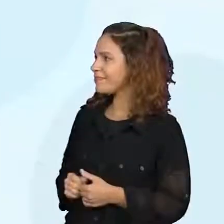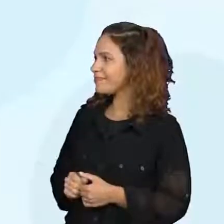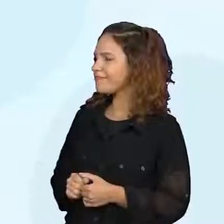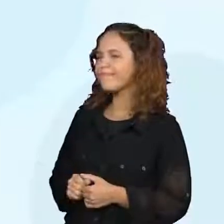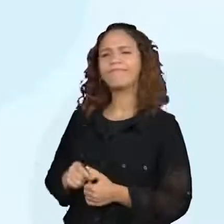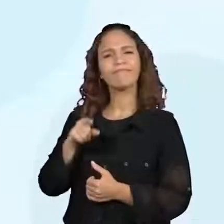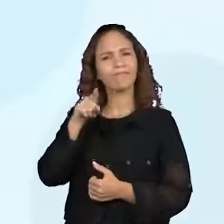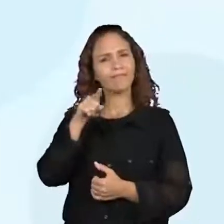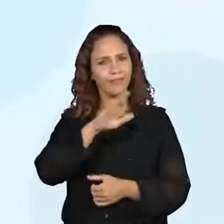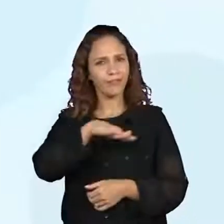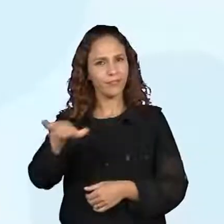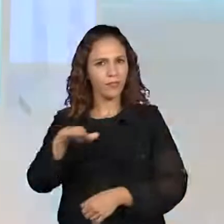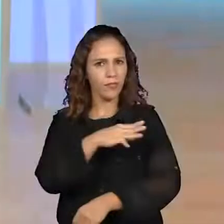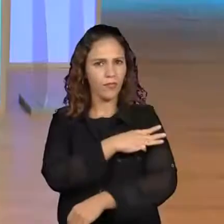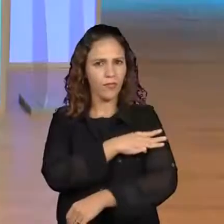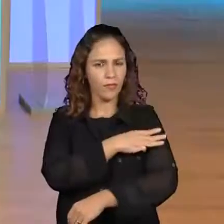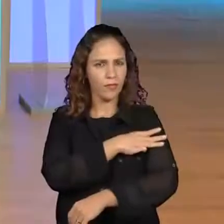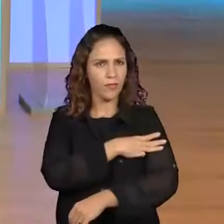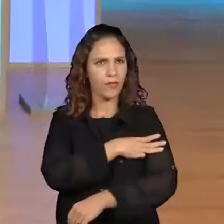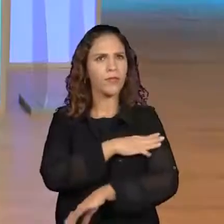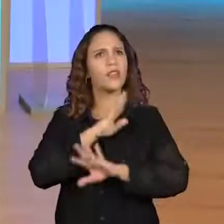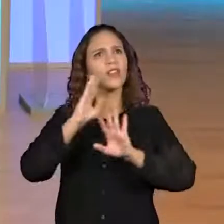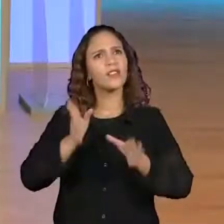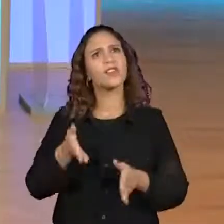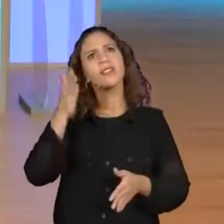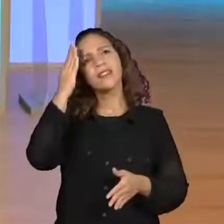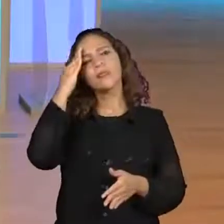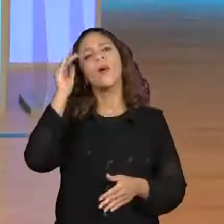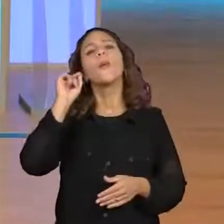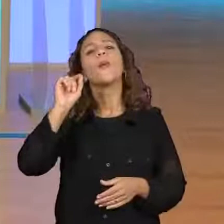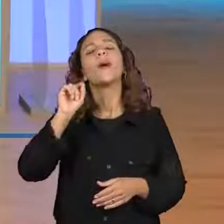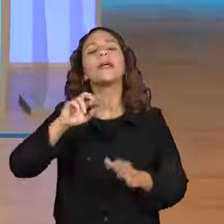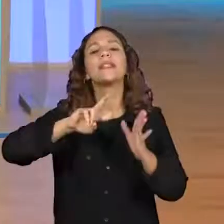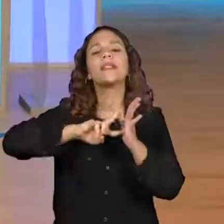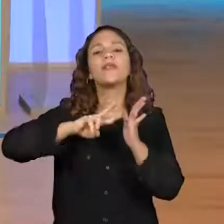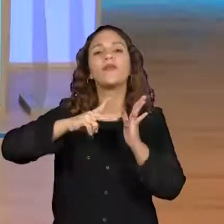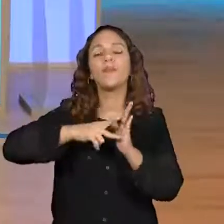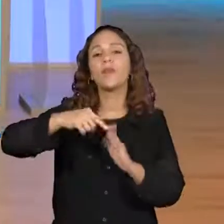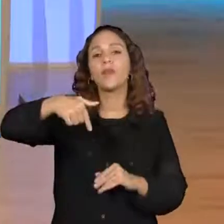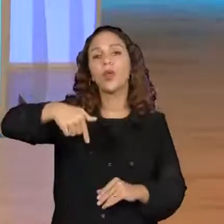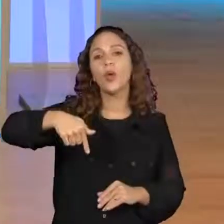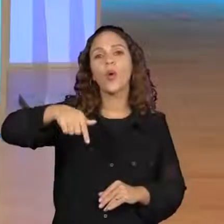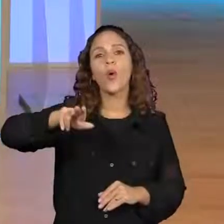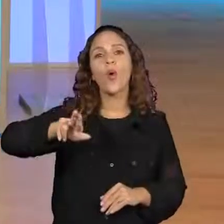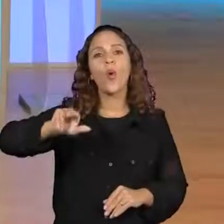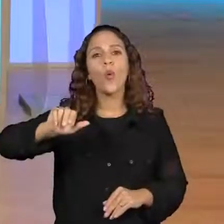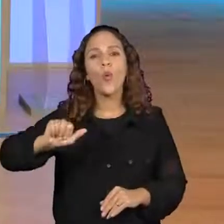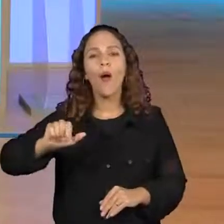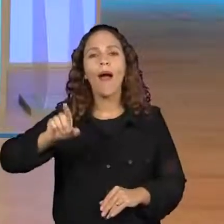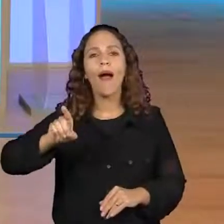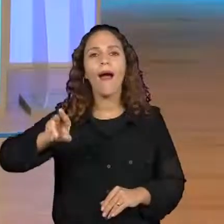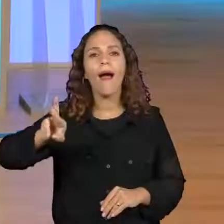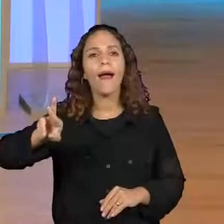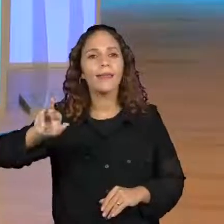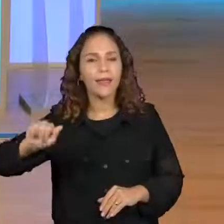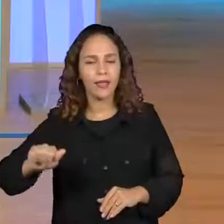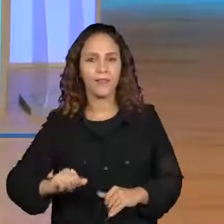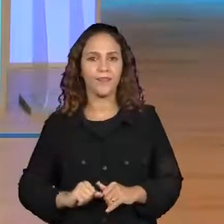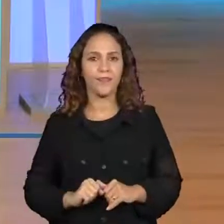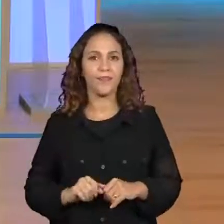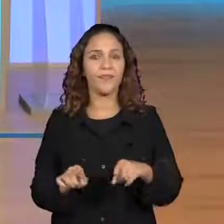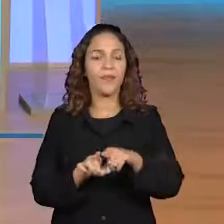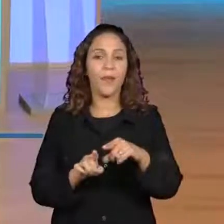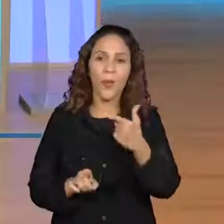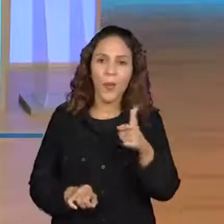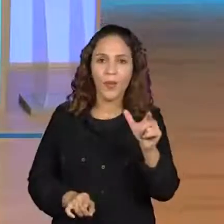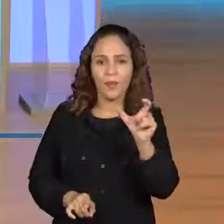do terceiro ano, eles já sabem o que são quadras, quarteirões? Já ouviram falar nessas